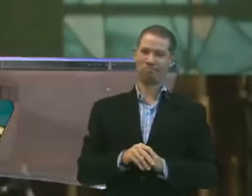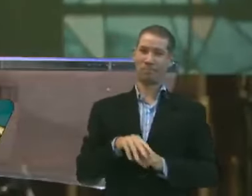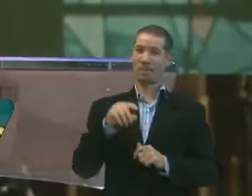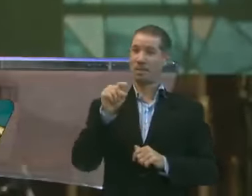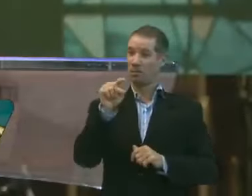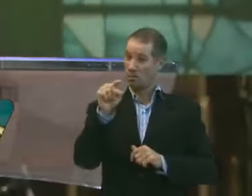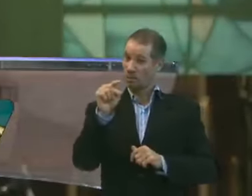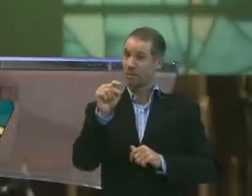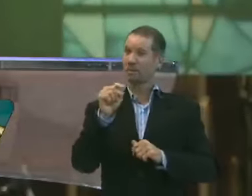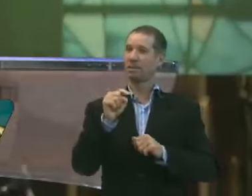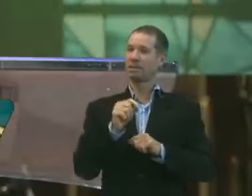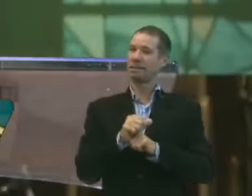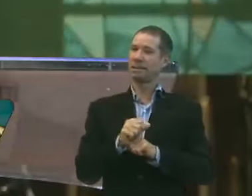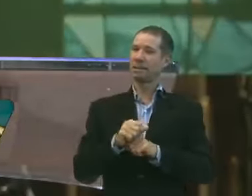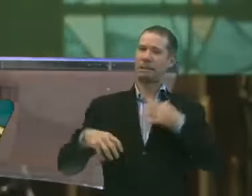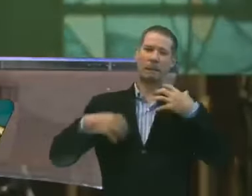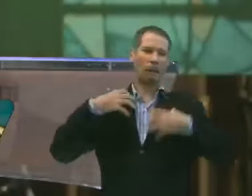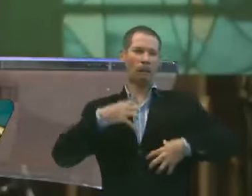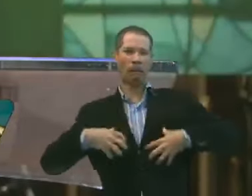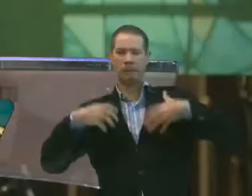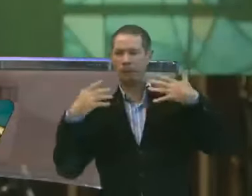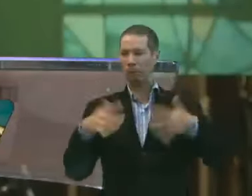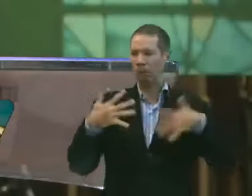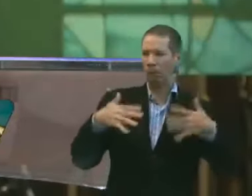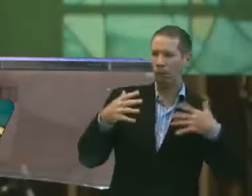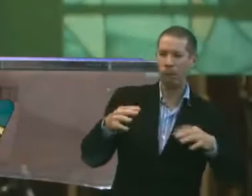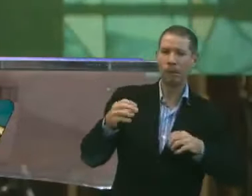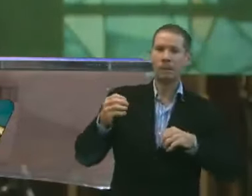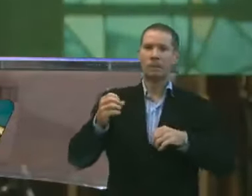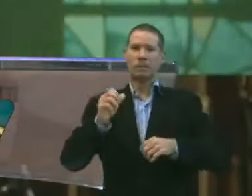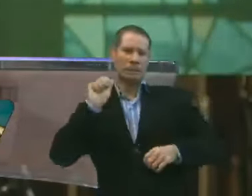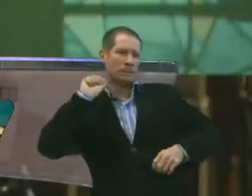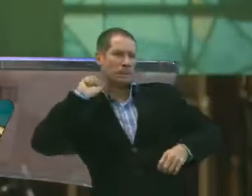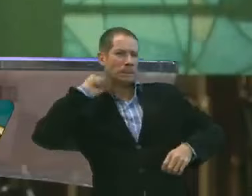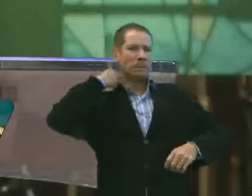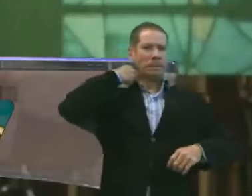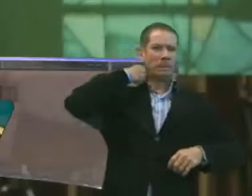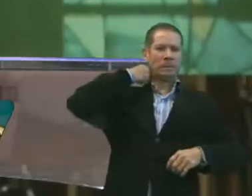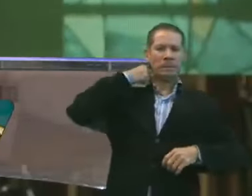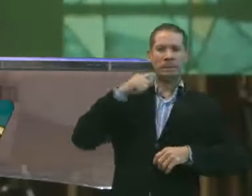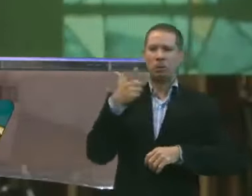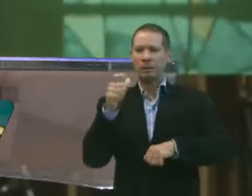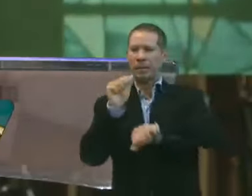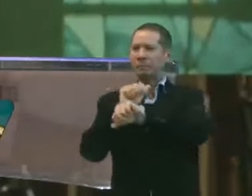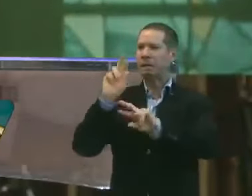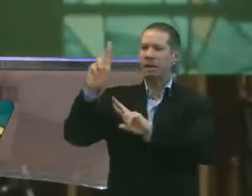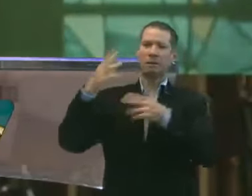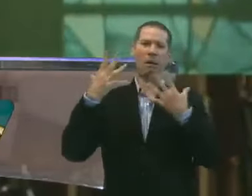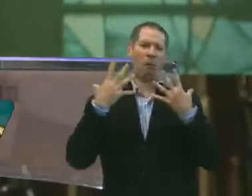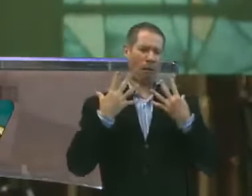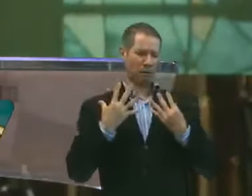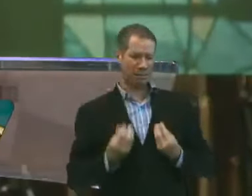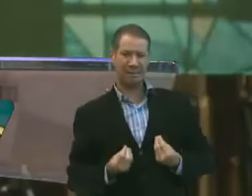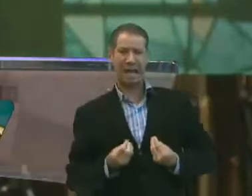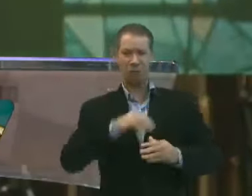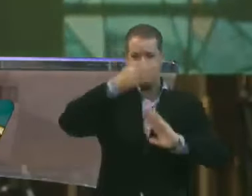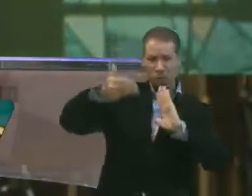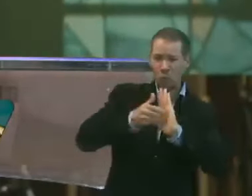Você tem estado desesperado. Angustiado. Depressivo. Sem esperança. Cansado. tudo e de todos.